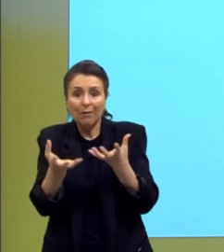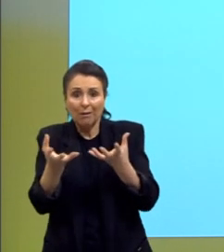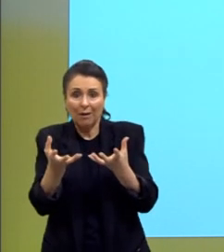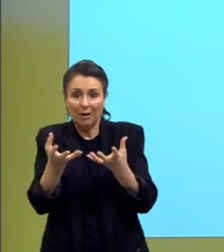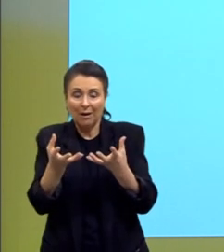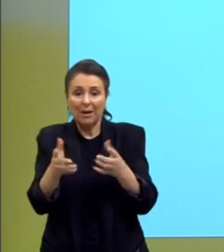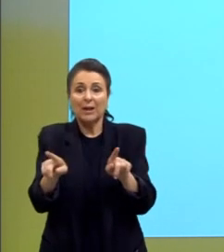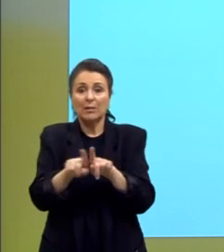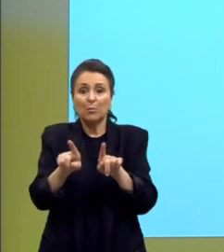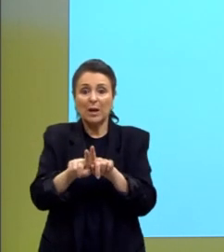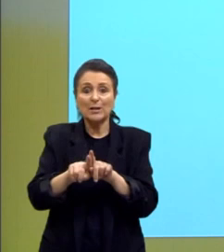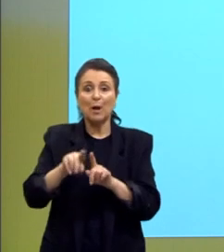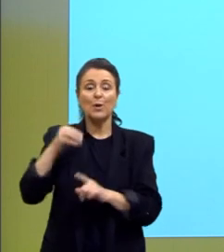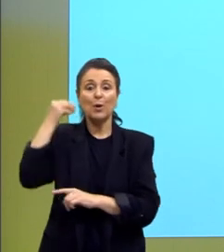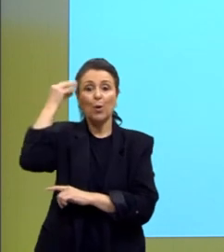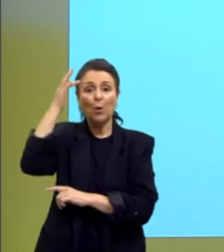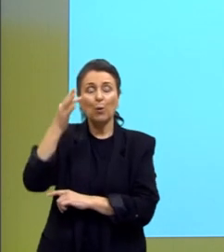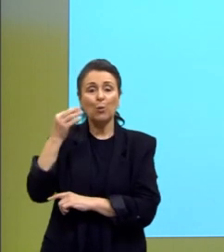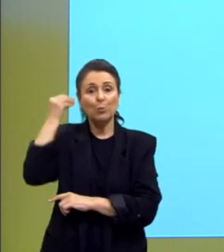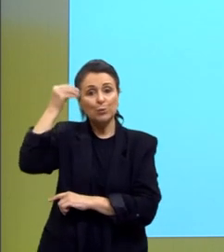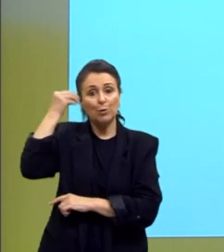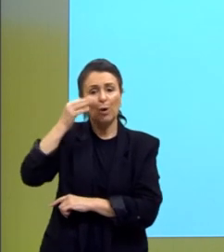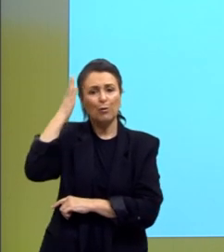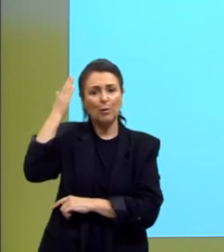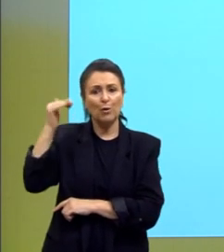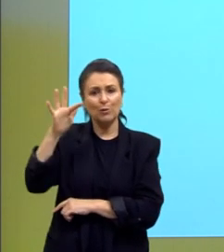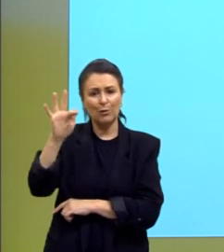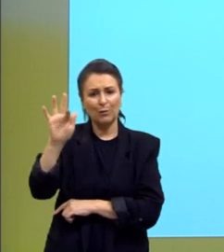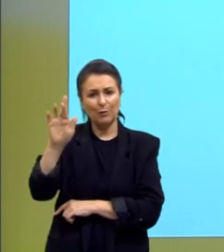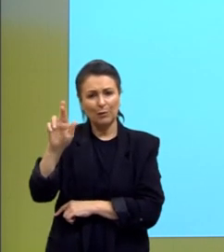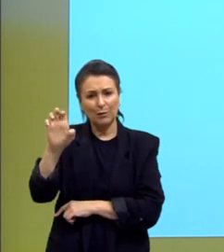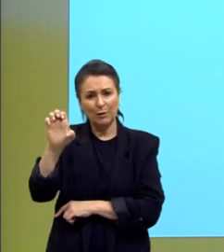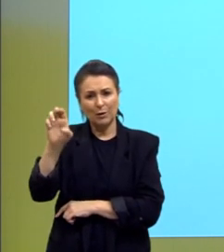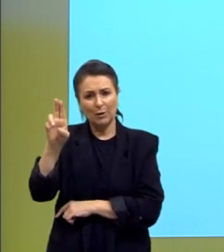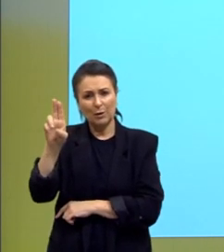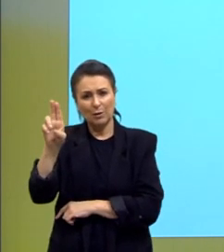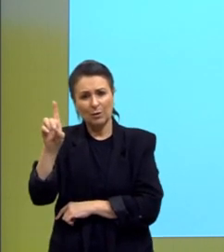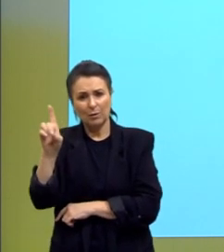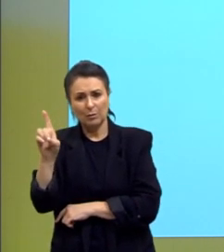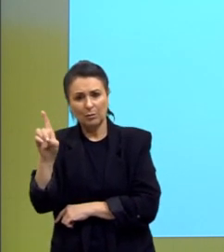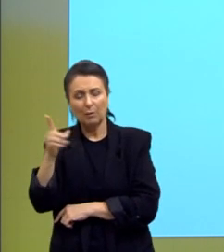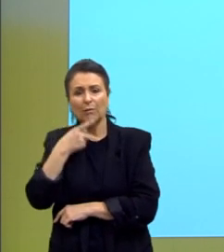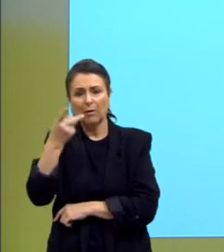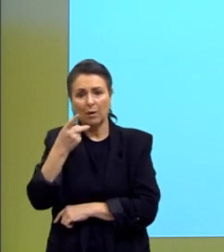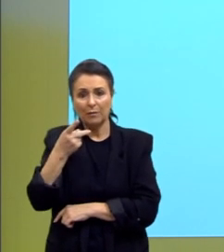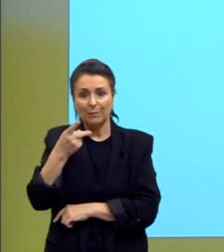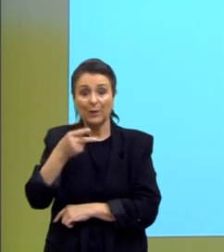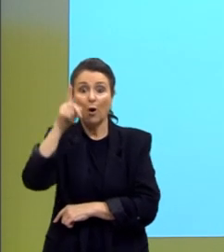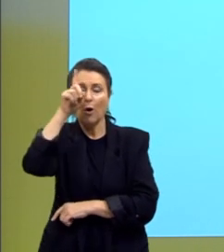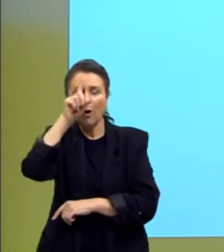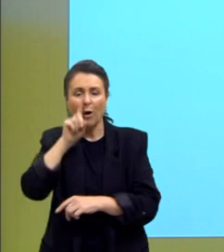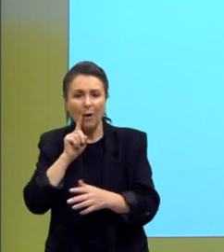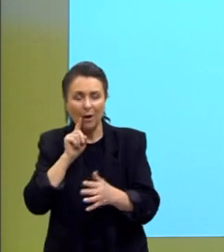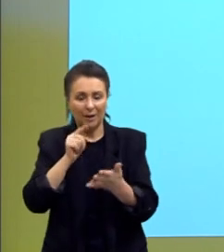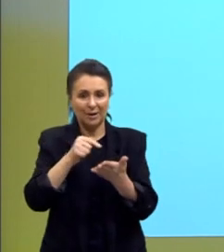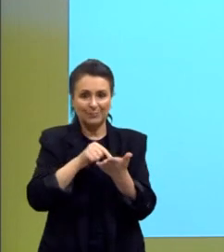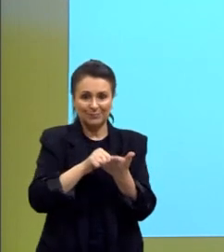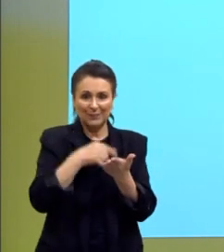em seus estudos sobre os desejos e impulsos do homem. Consequentemente, destacado em amarelo, por quê?